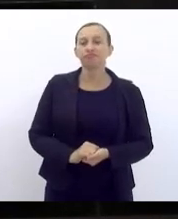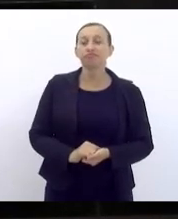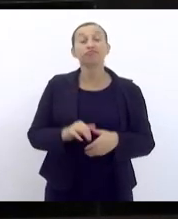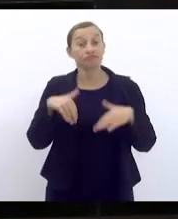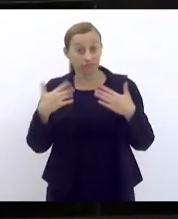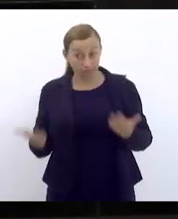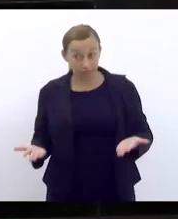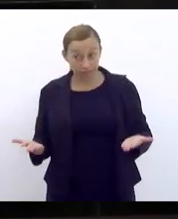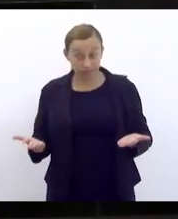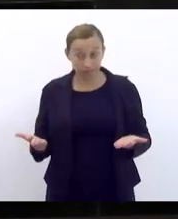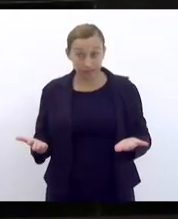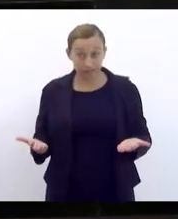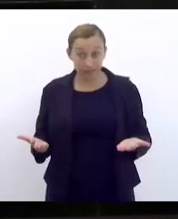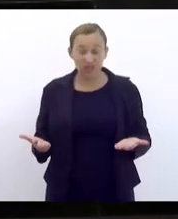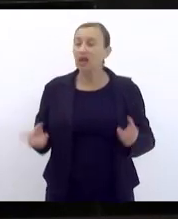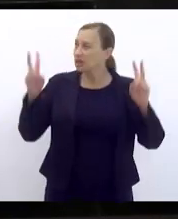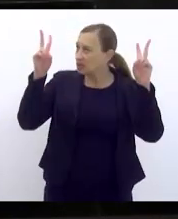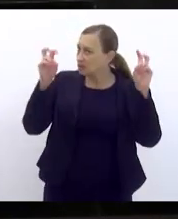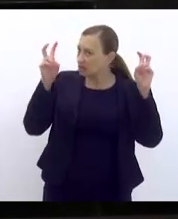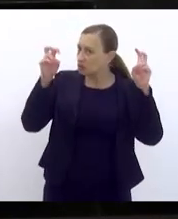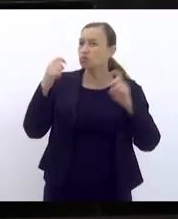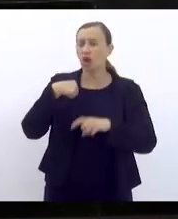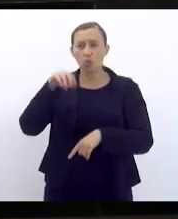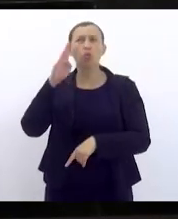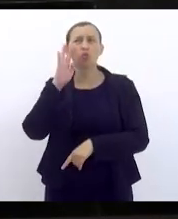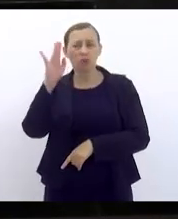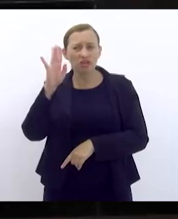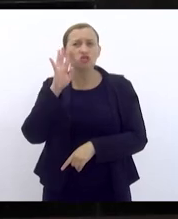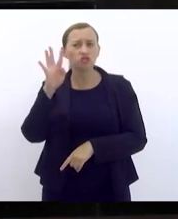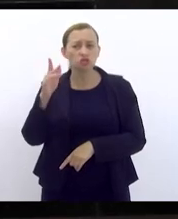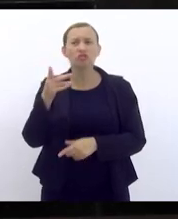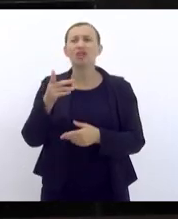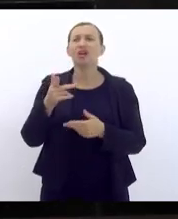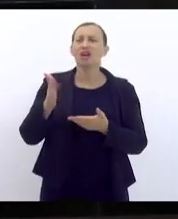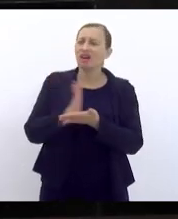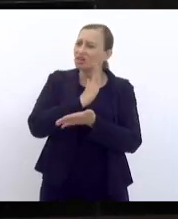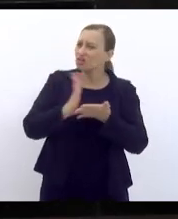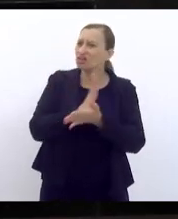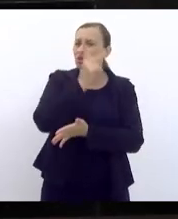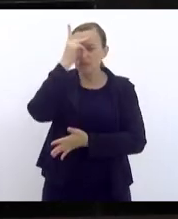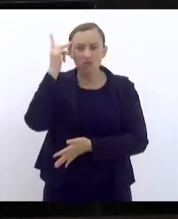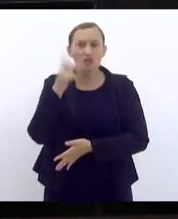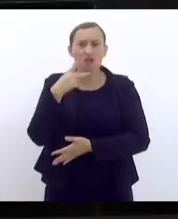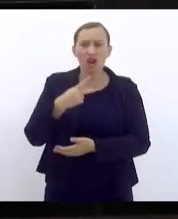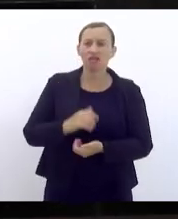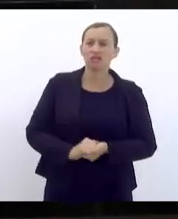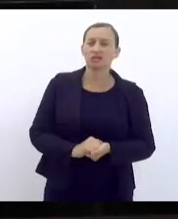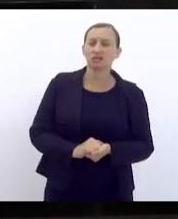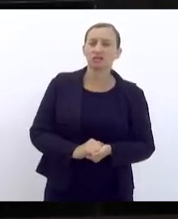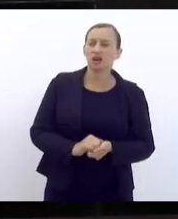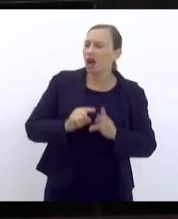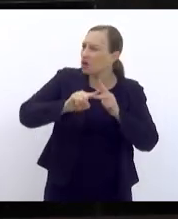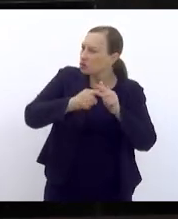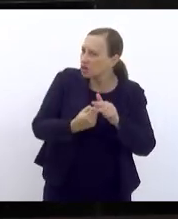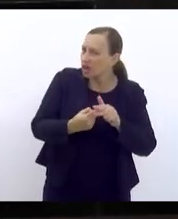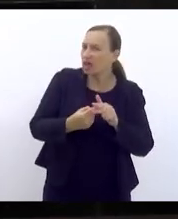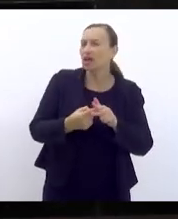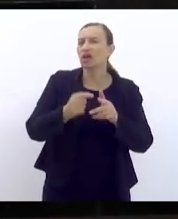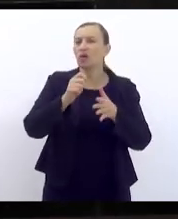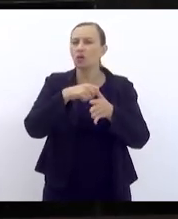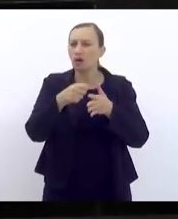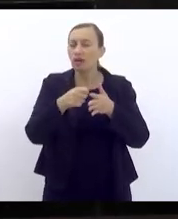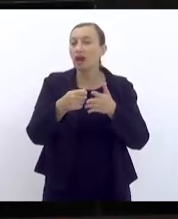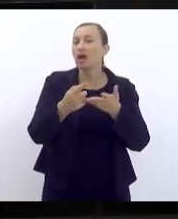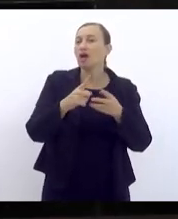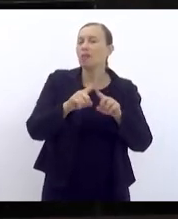Então, essa questão, eu imagino, muitas vezes as pessoas falam, ah, altera o calendário